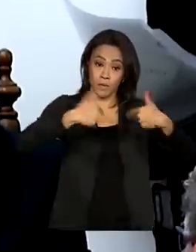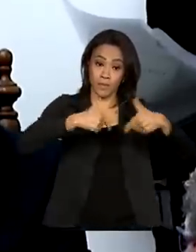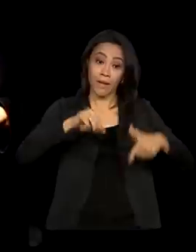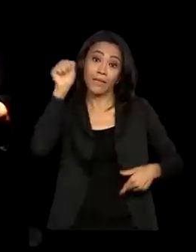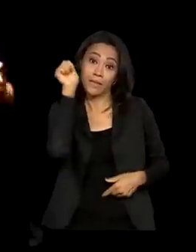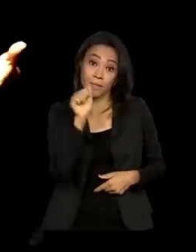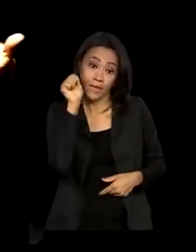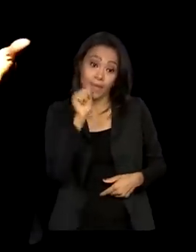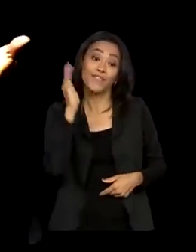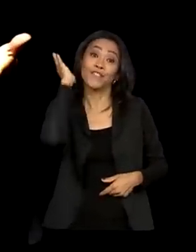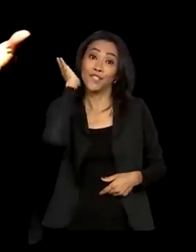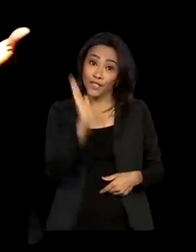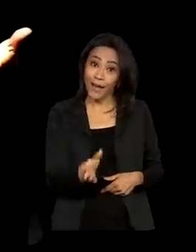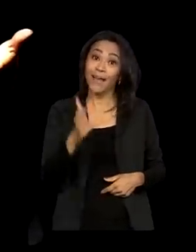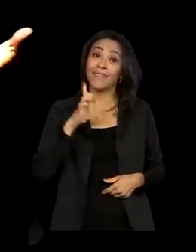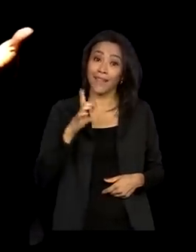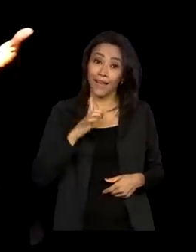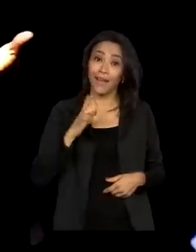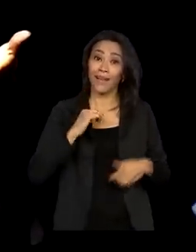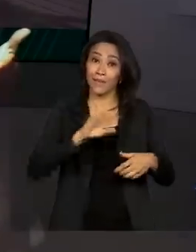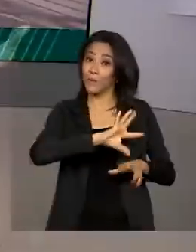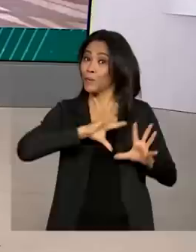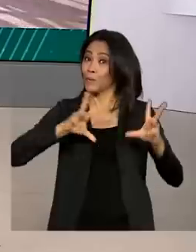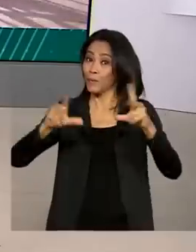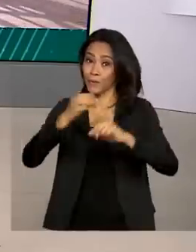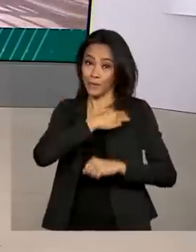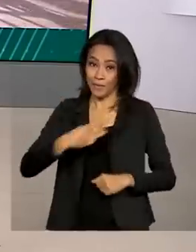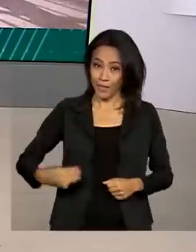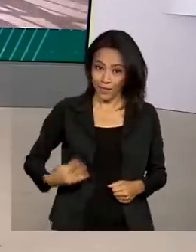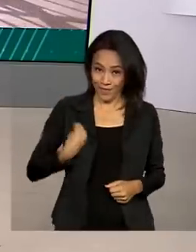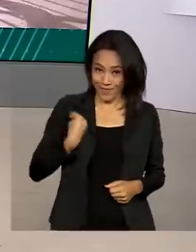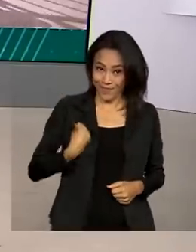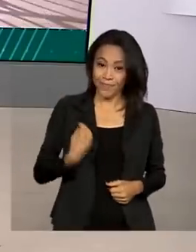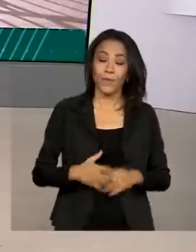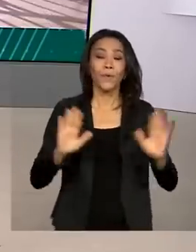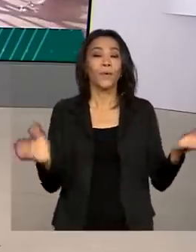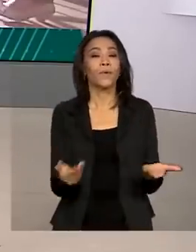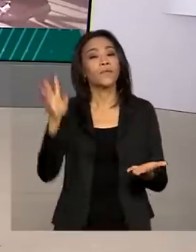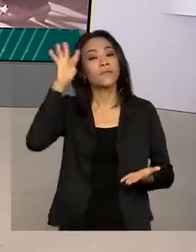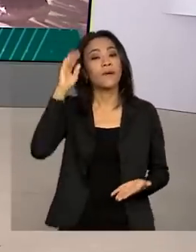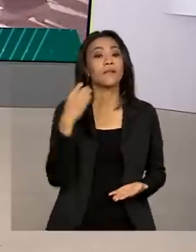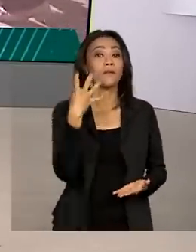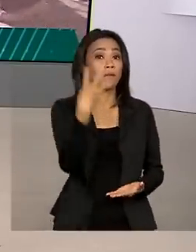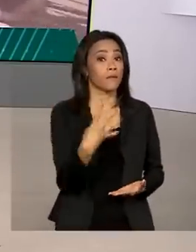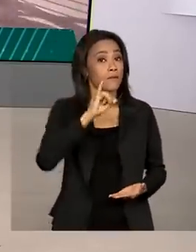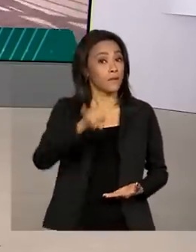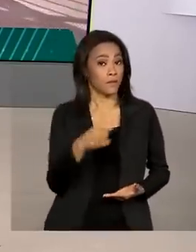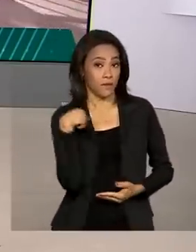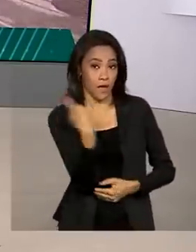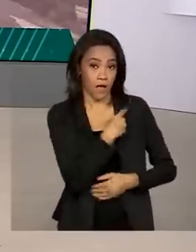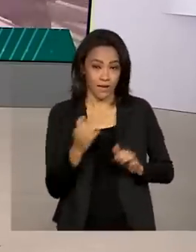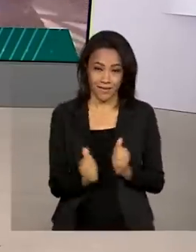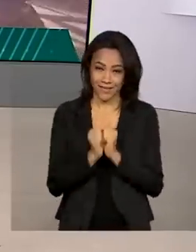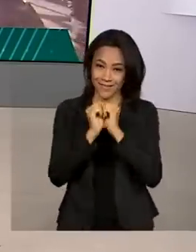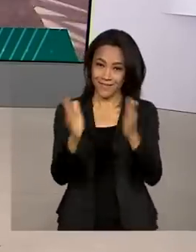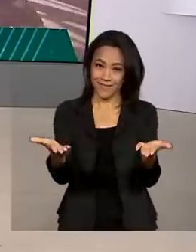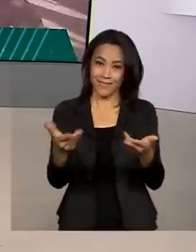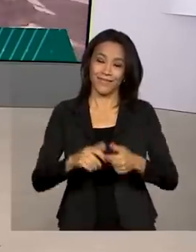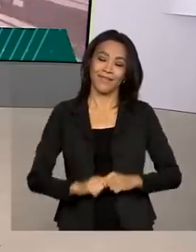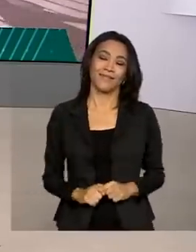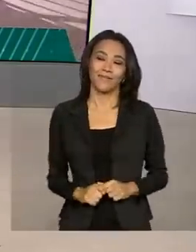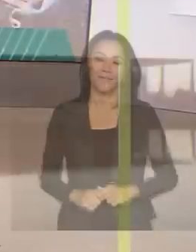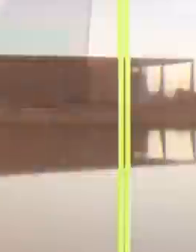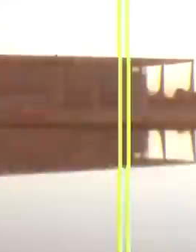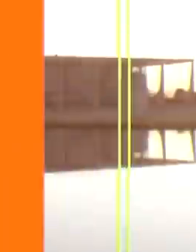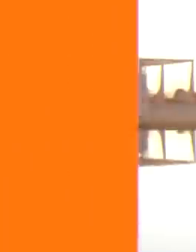Mulheres já ocuparam os cargos. Quarta-feira, 4 de janeiro. O Brasil em dia já está no ar.